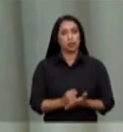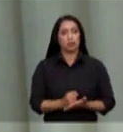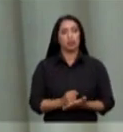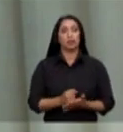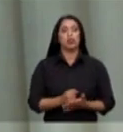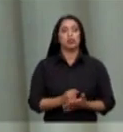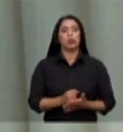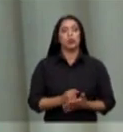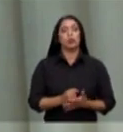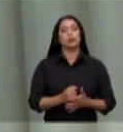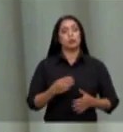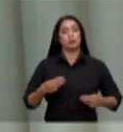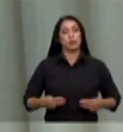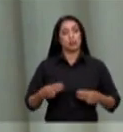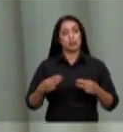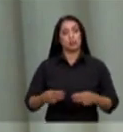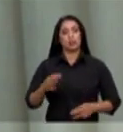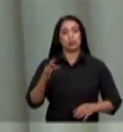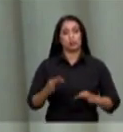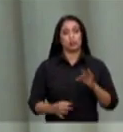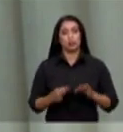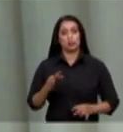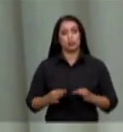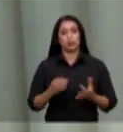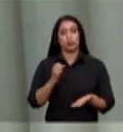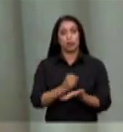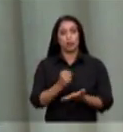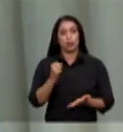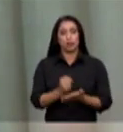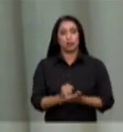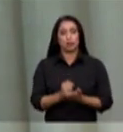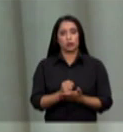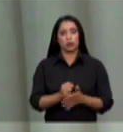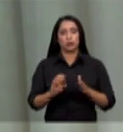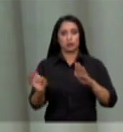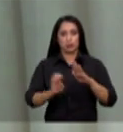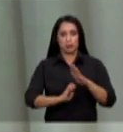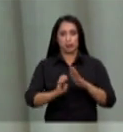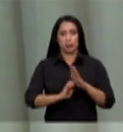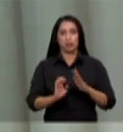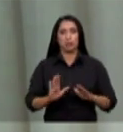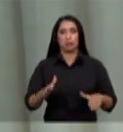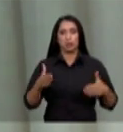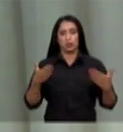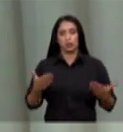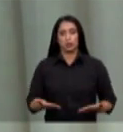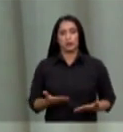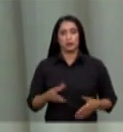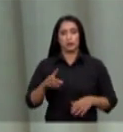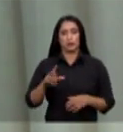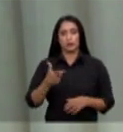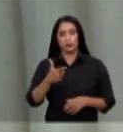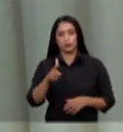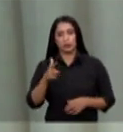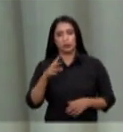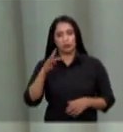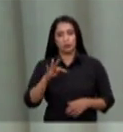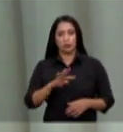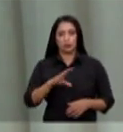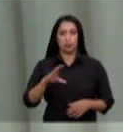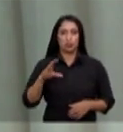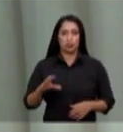o ministério da justiça contratou essa empresa e acaba que alguém contesta isso no tribunal de contas